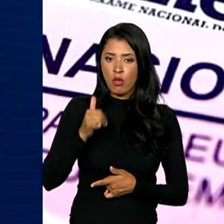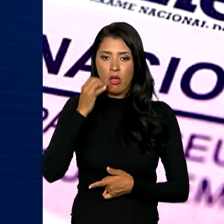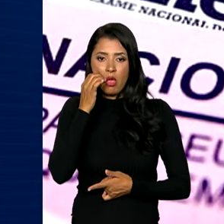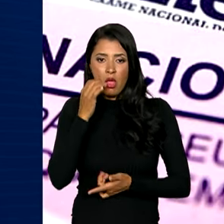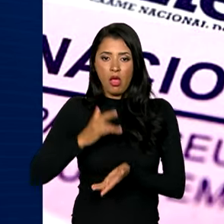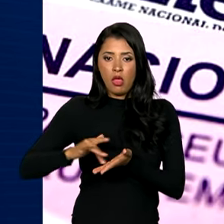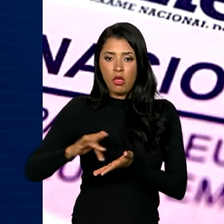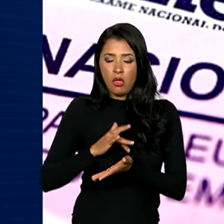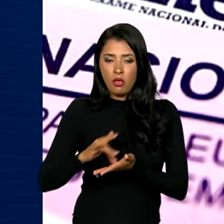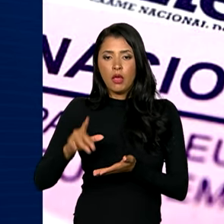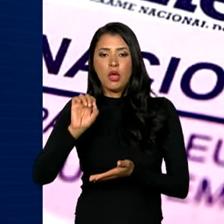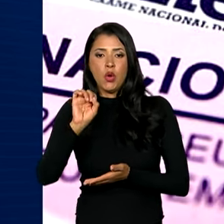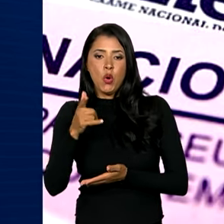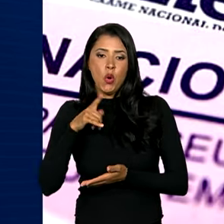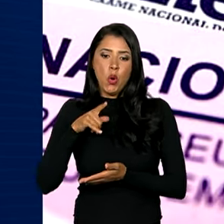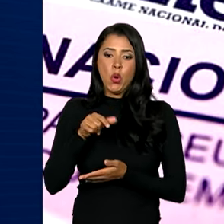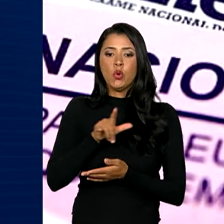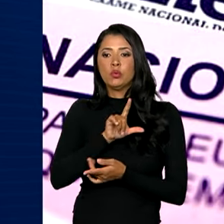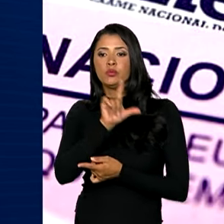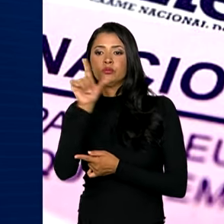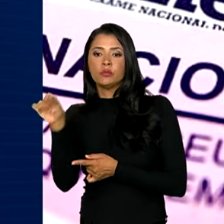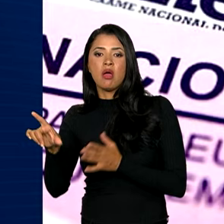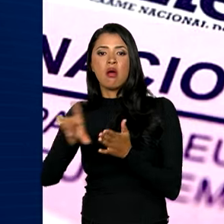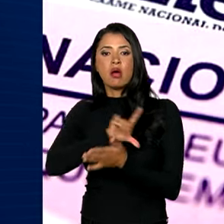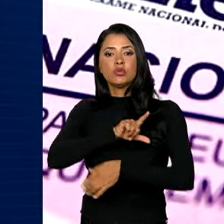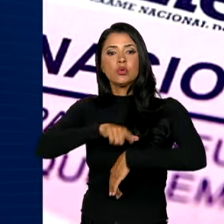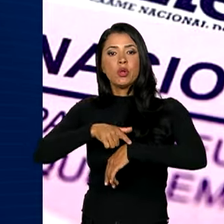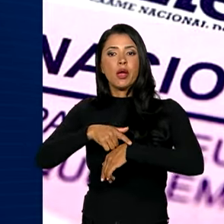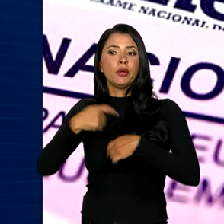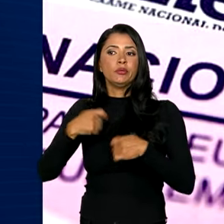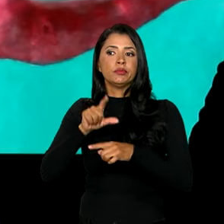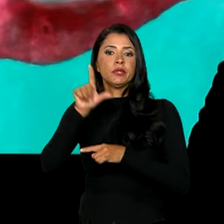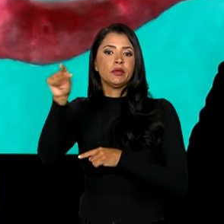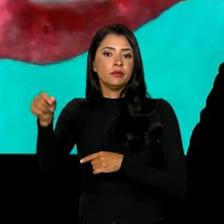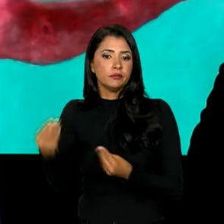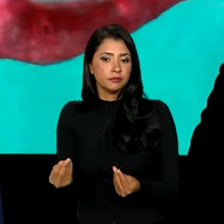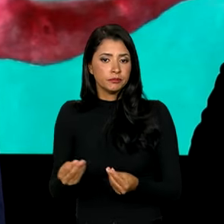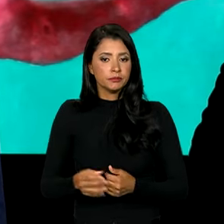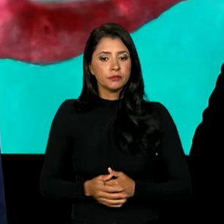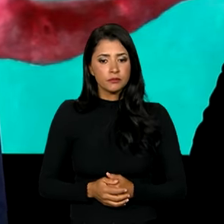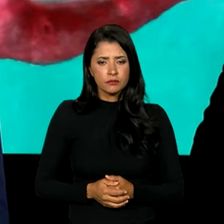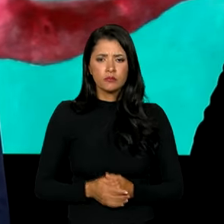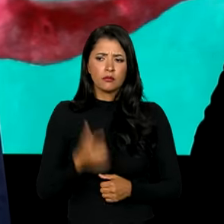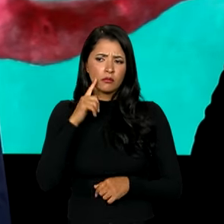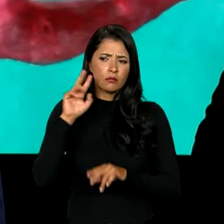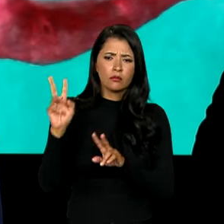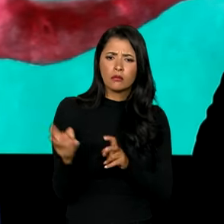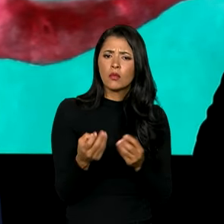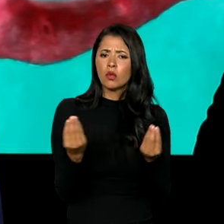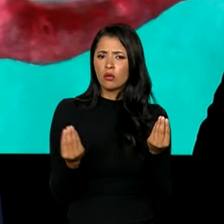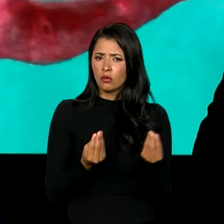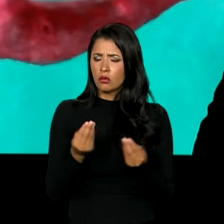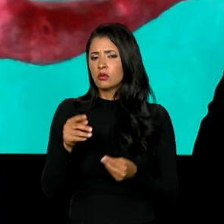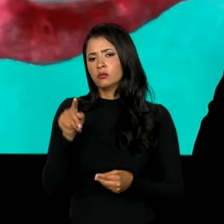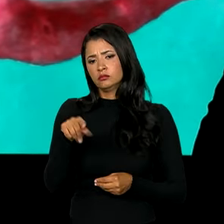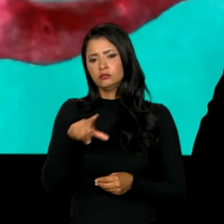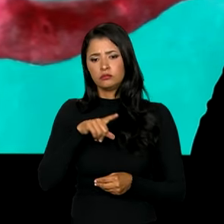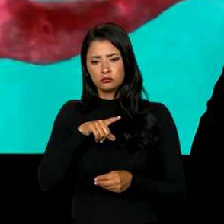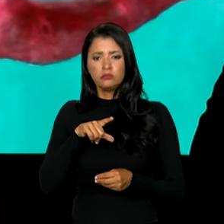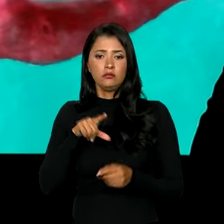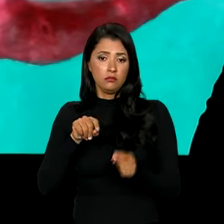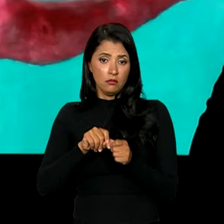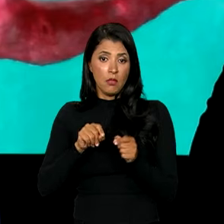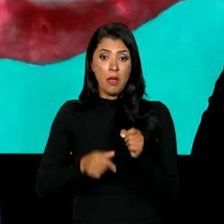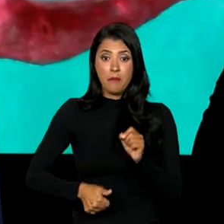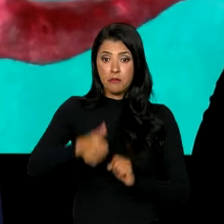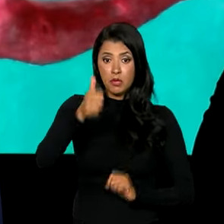eletrônico e ausentar-se antes do horário permitido. Nós consideramos que foi uma execução